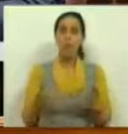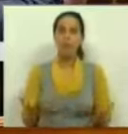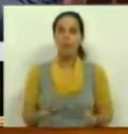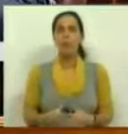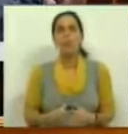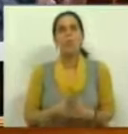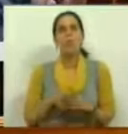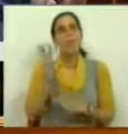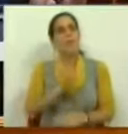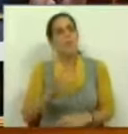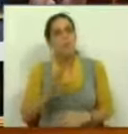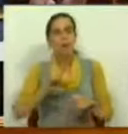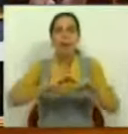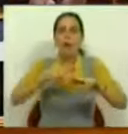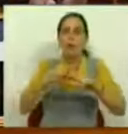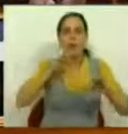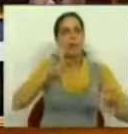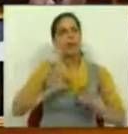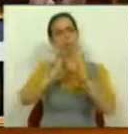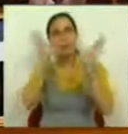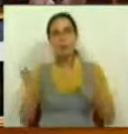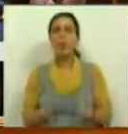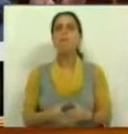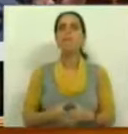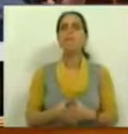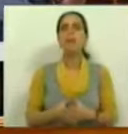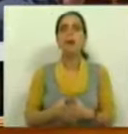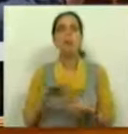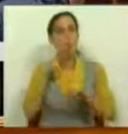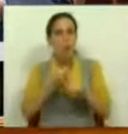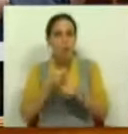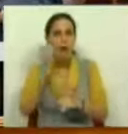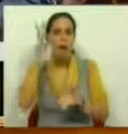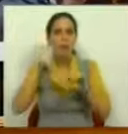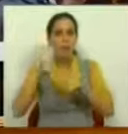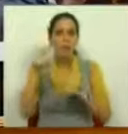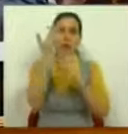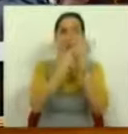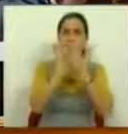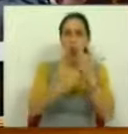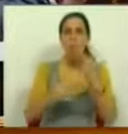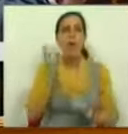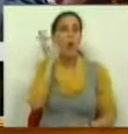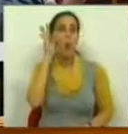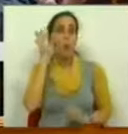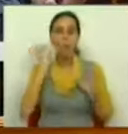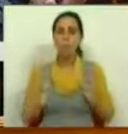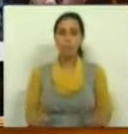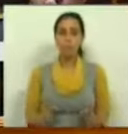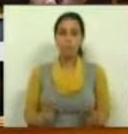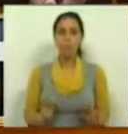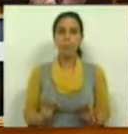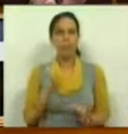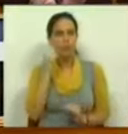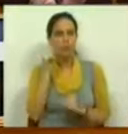dos mecanismos que reforcem a transparência, o combate à criminalidade económica e à corrupção em particular,